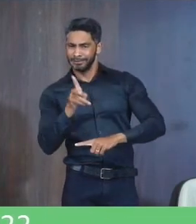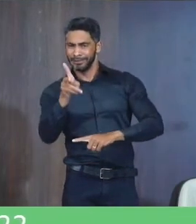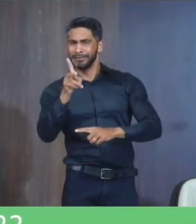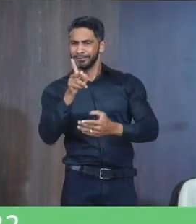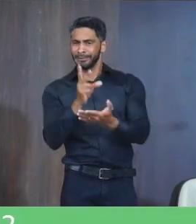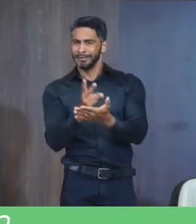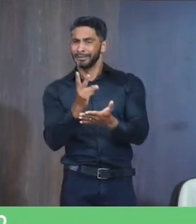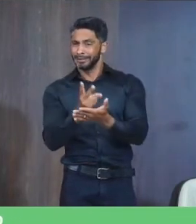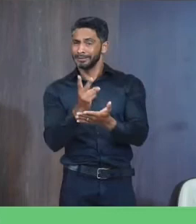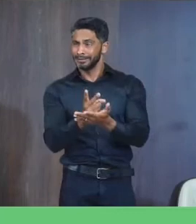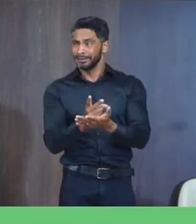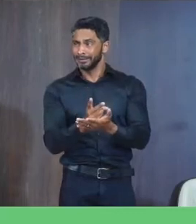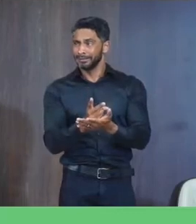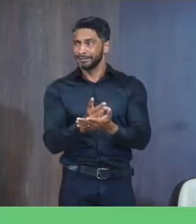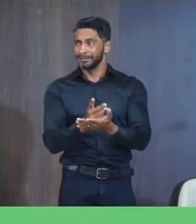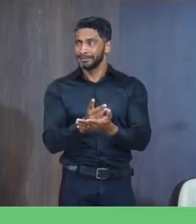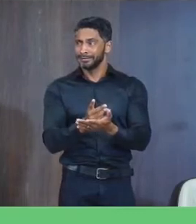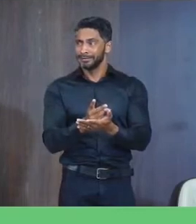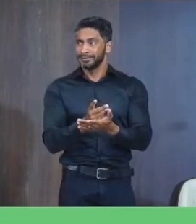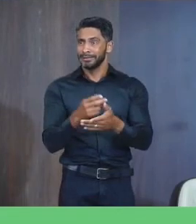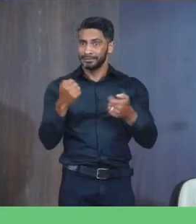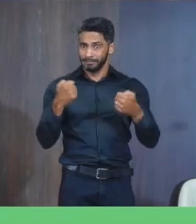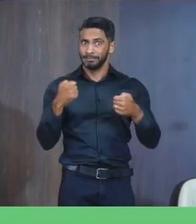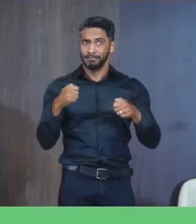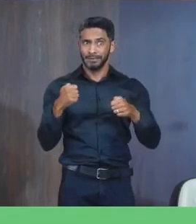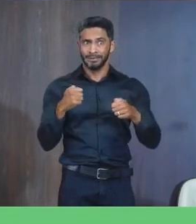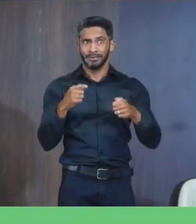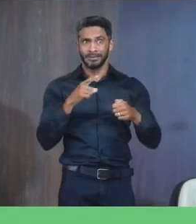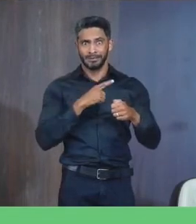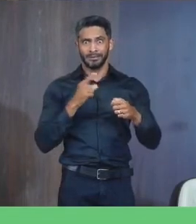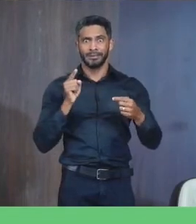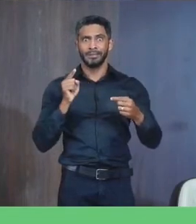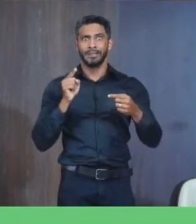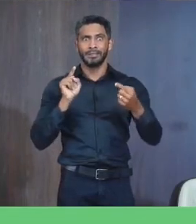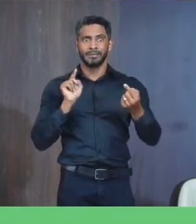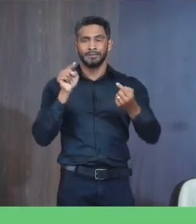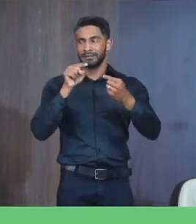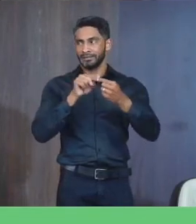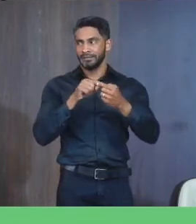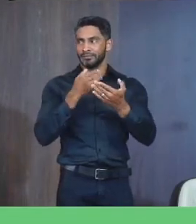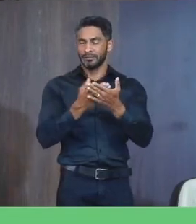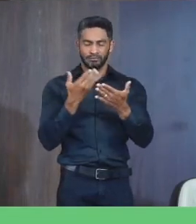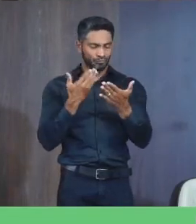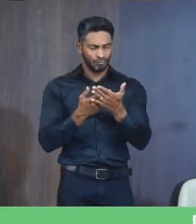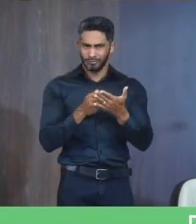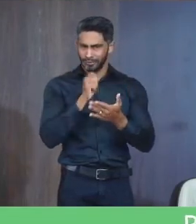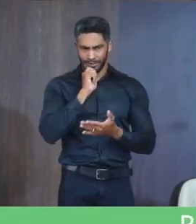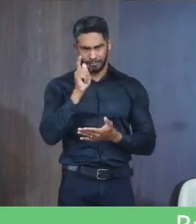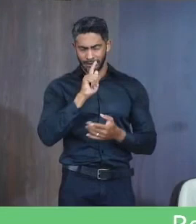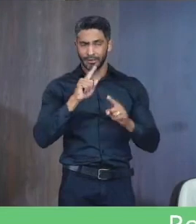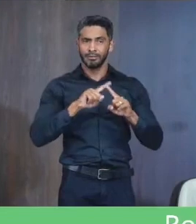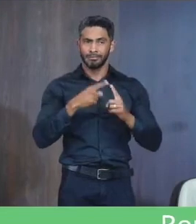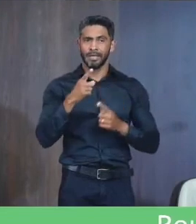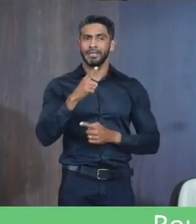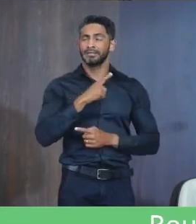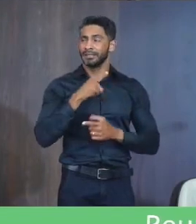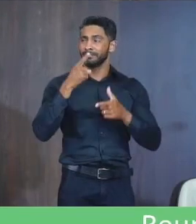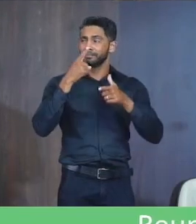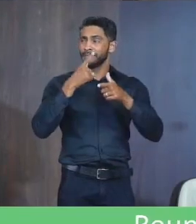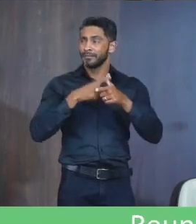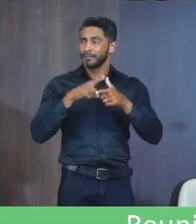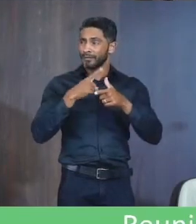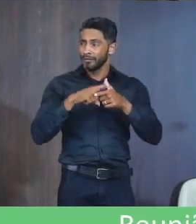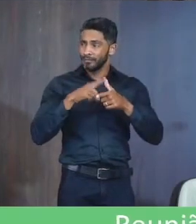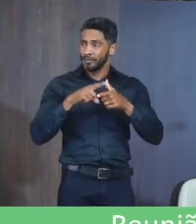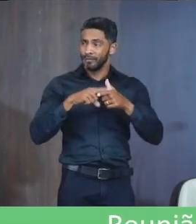Mas a gente tem que dar Uma finalidade Para o nosso lixo Eu não estudei direito também Mas também a gente tem Está tendo problema Com o nosso